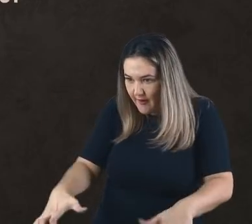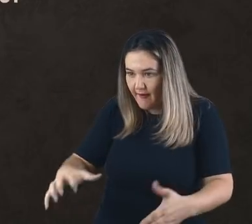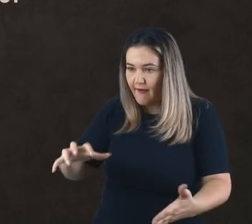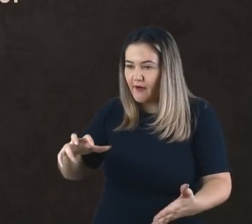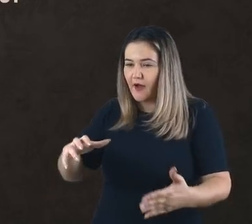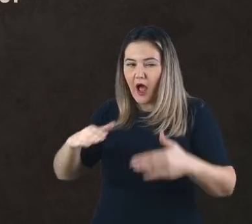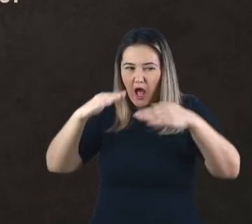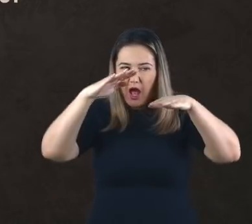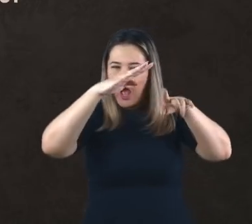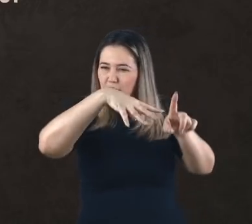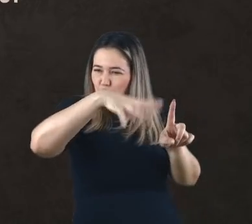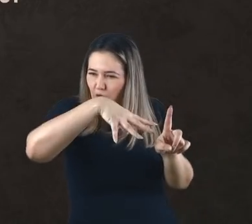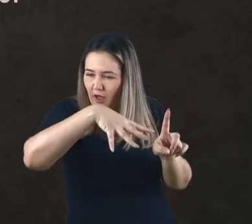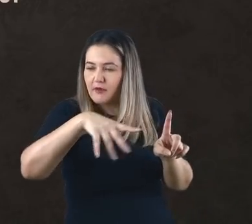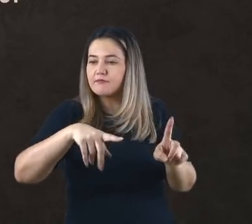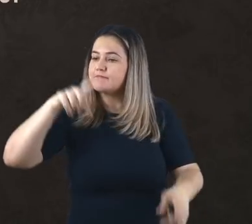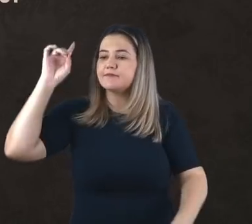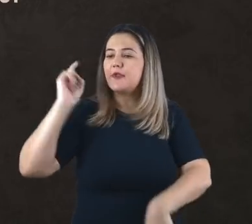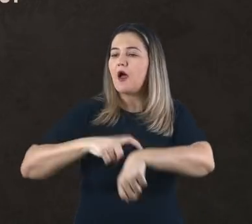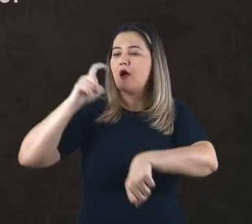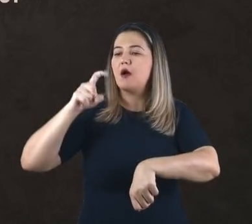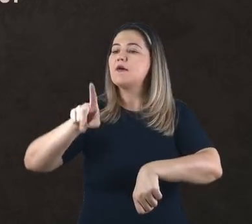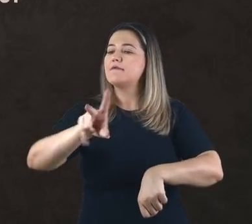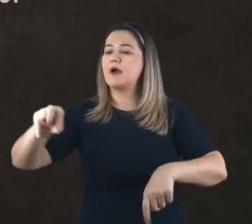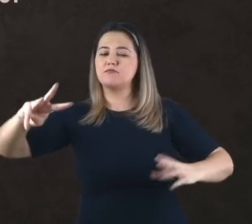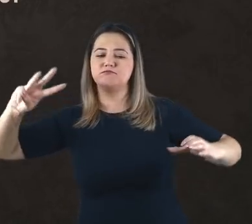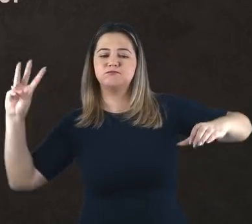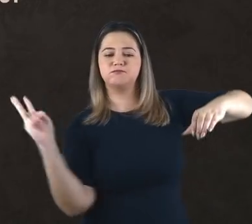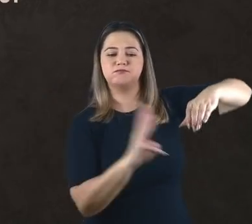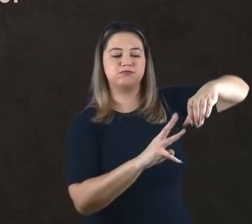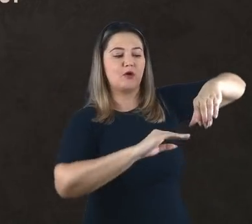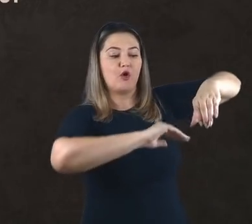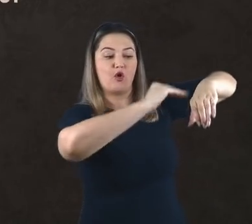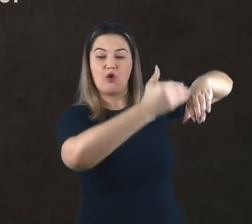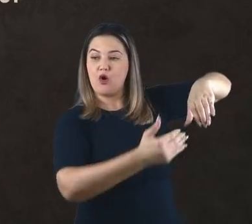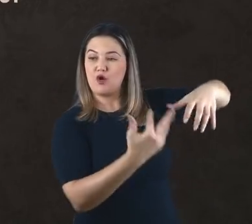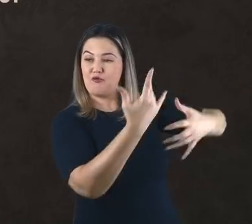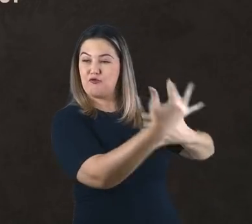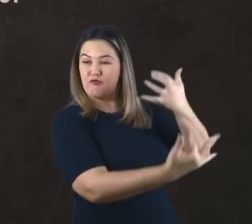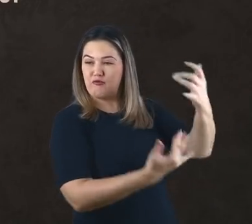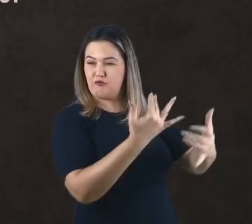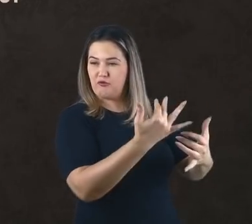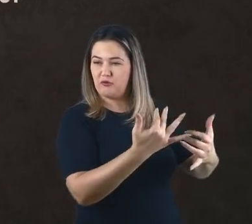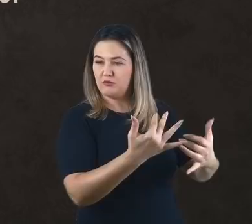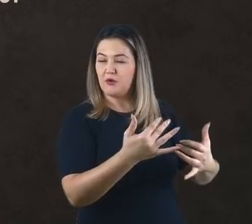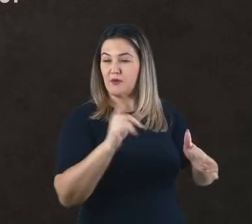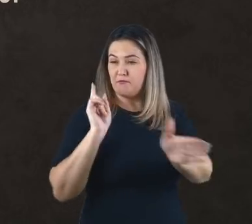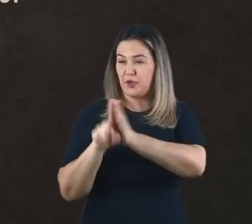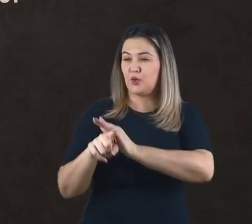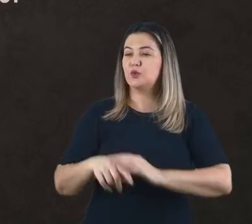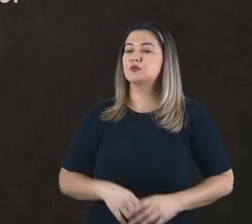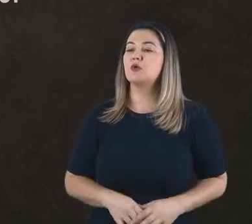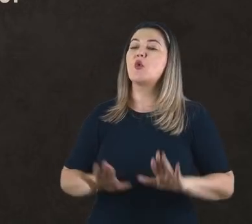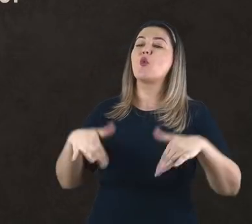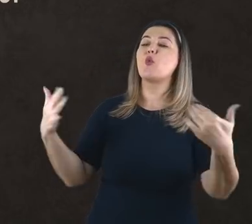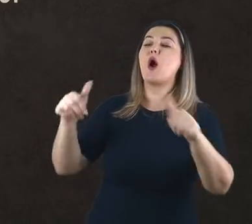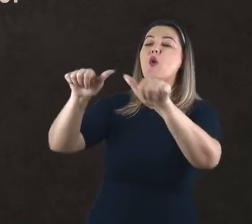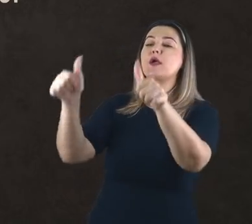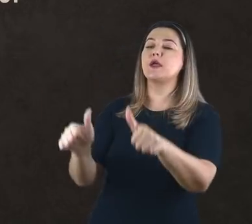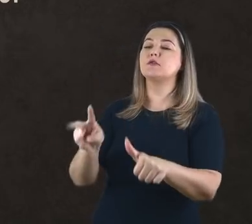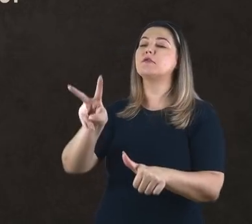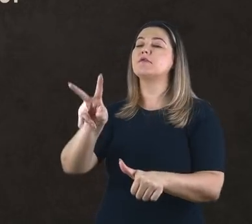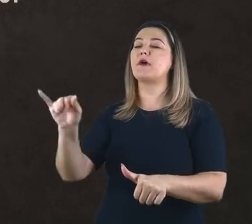adorarem, serão imediatamente atirados numa fornalha em chamas. E que Deus poderá livrá-los das minhas mãos?